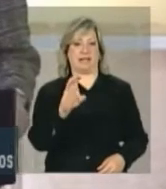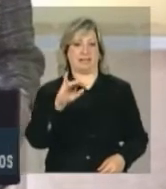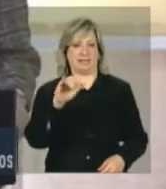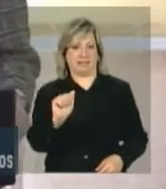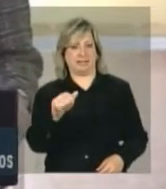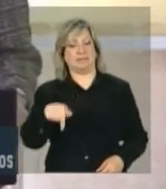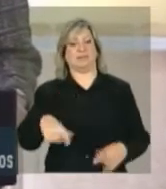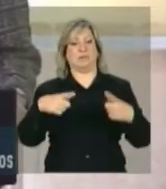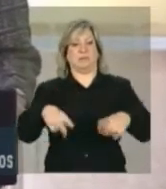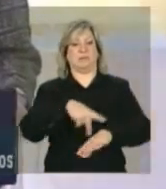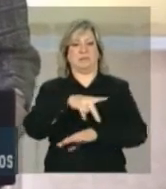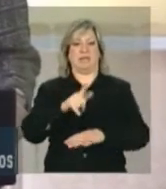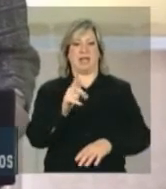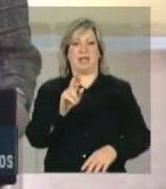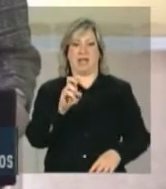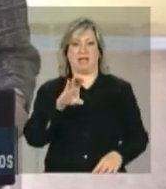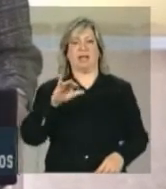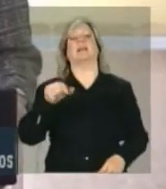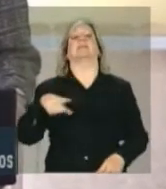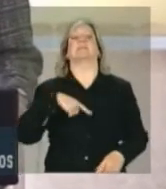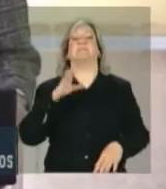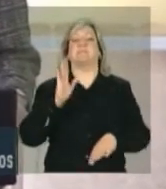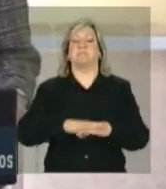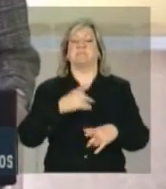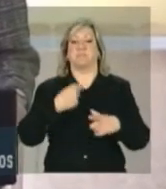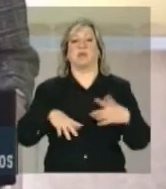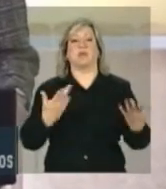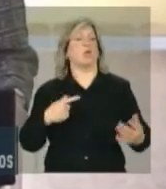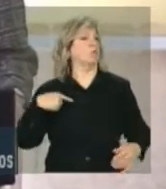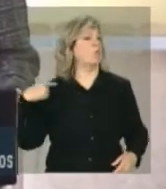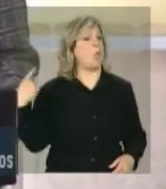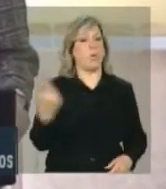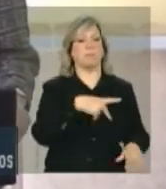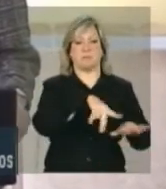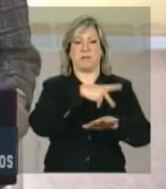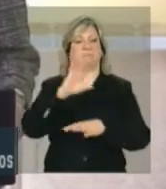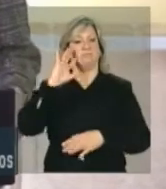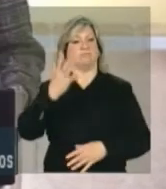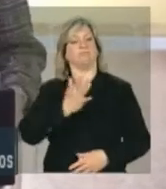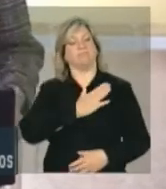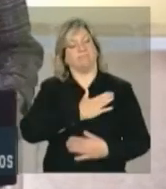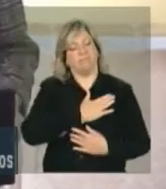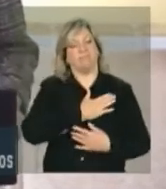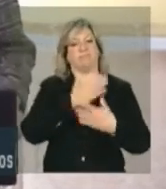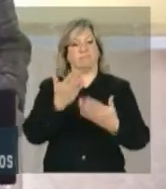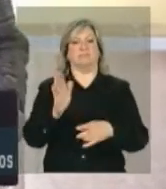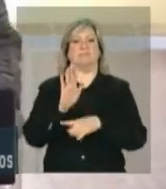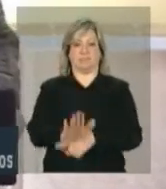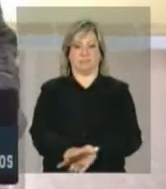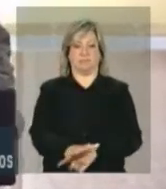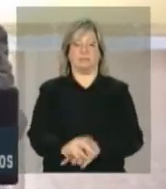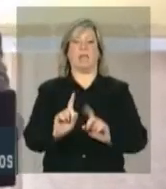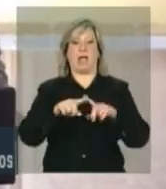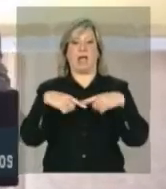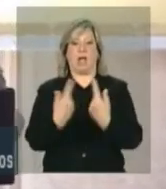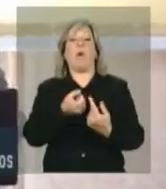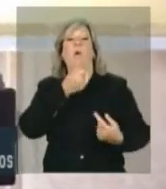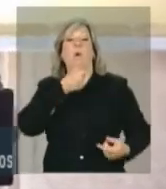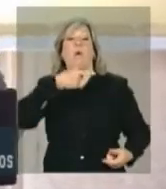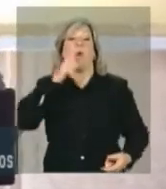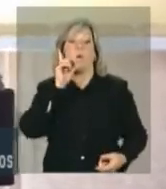a exigir a ação articulada e solidária de todos os países. Na reunião ontem